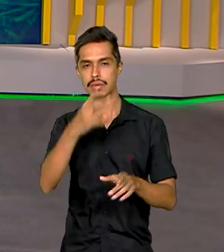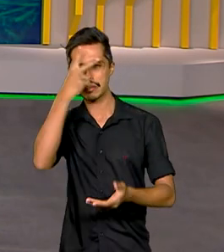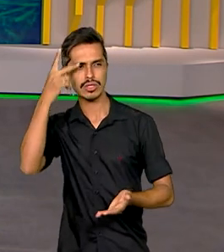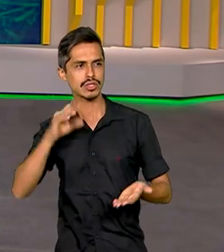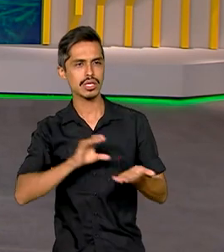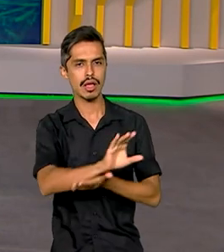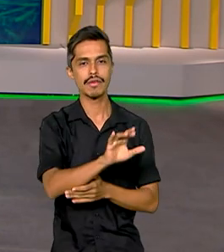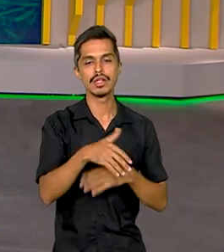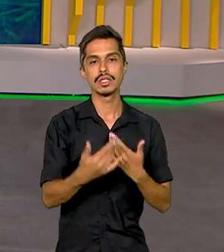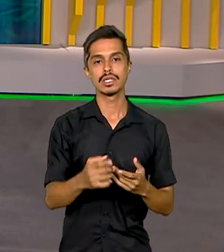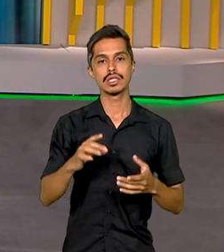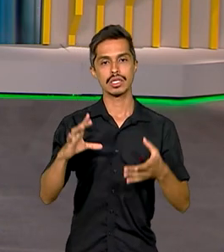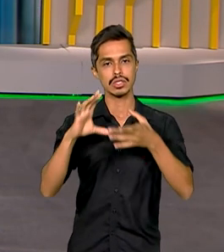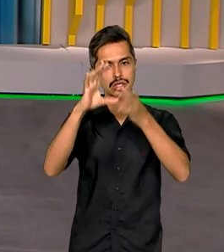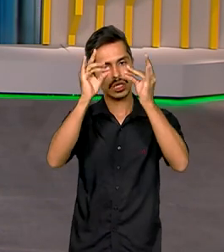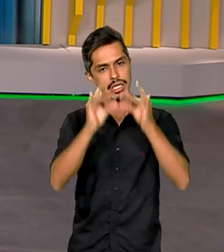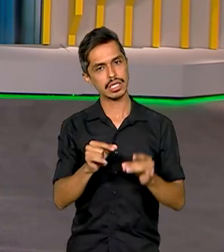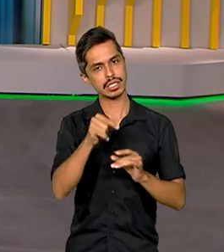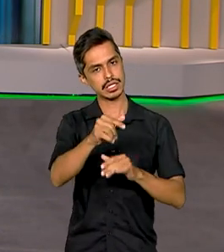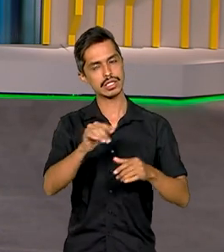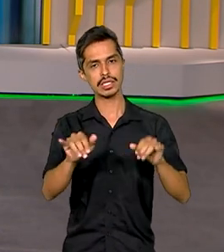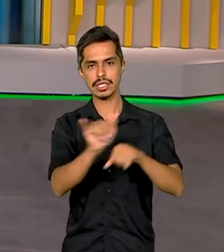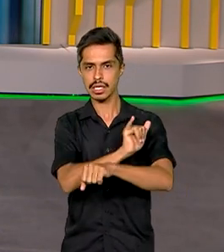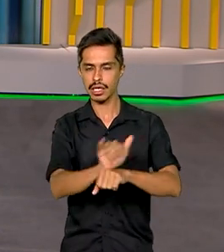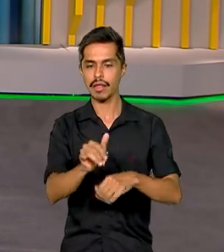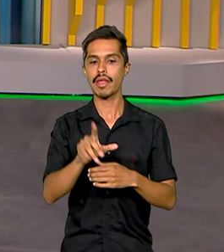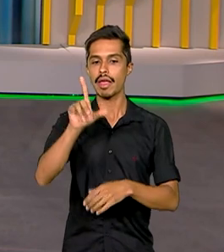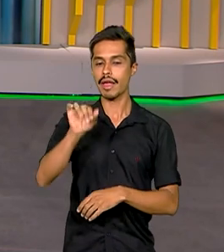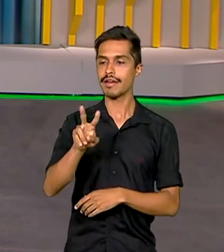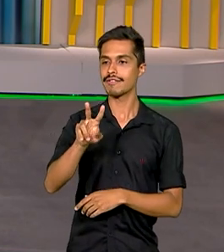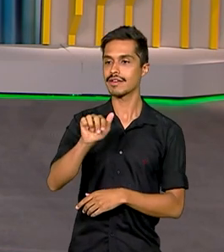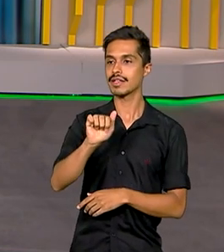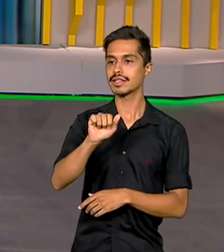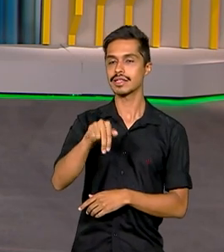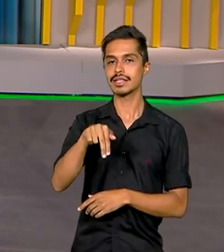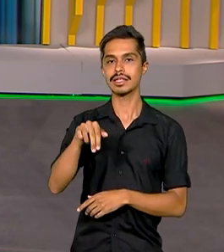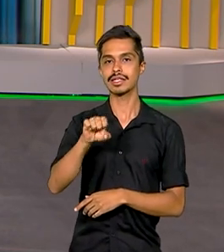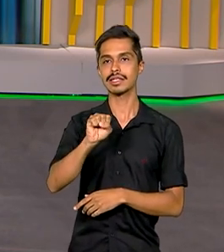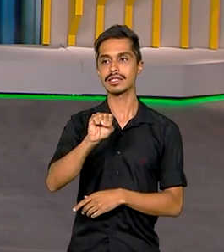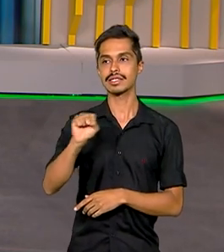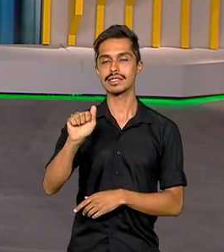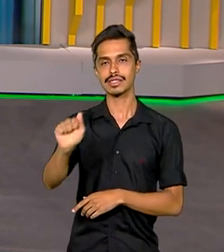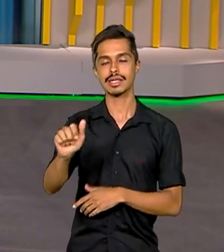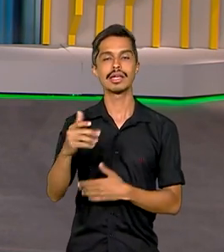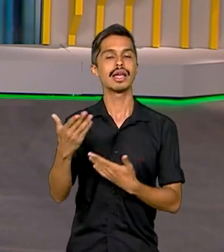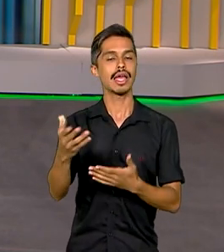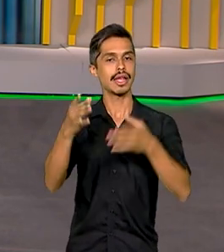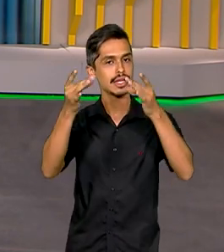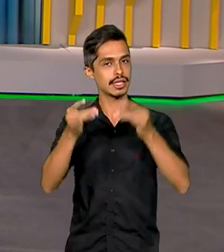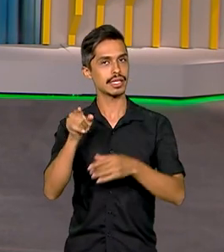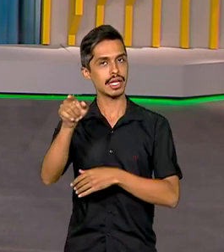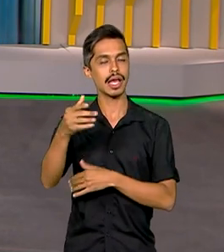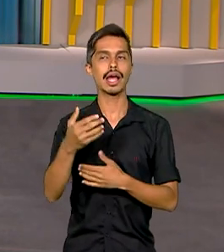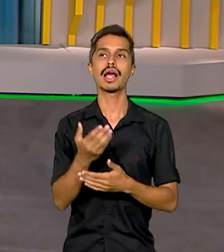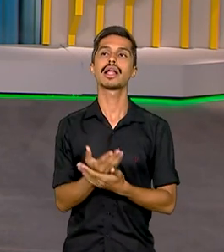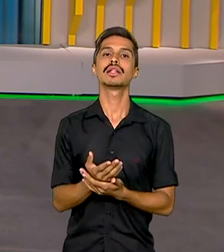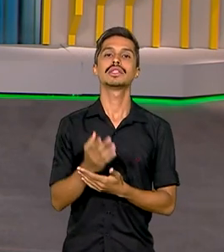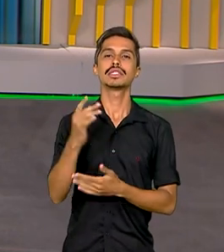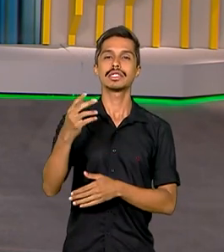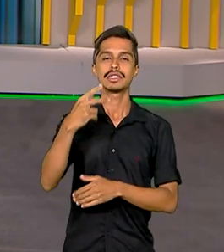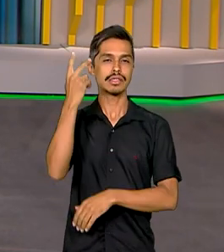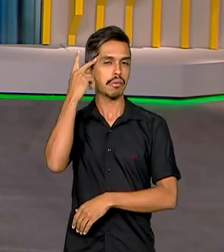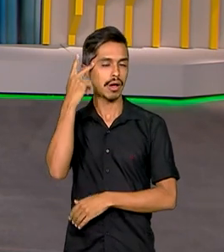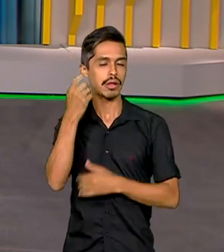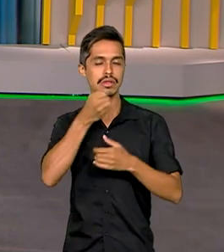detalhes desse mecanismo é a repórter Vanessa Casalino, que fala agora ao vivo com a gente, direto de São Paulo. Vanessa, boa